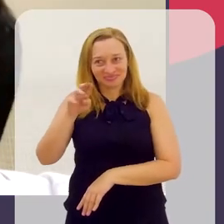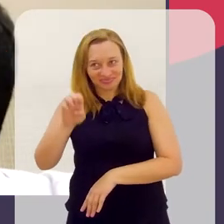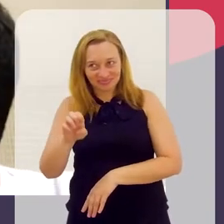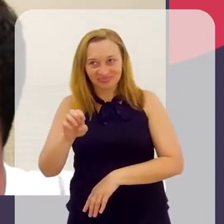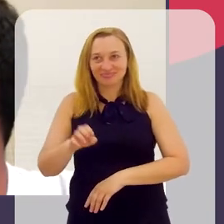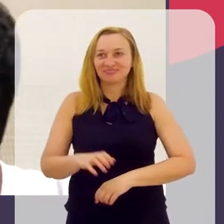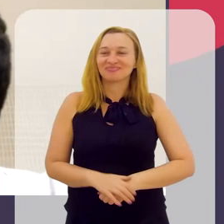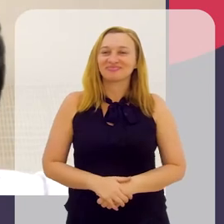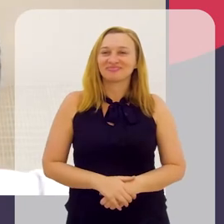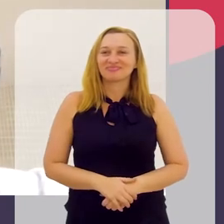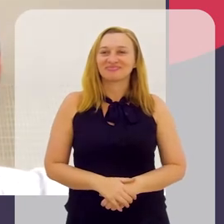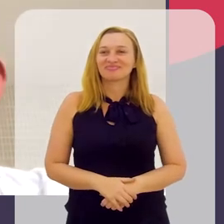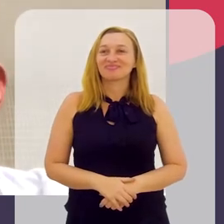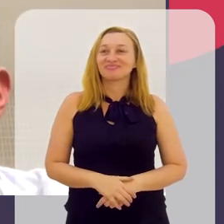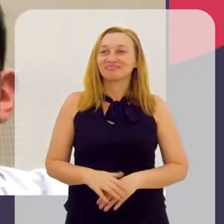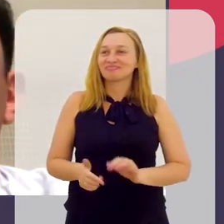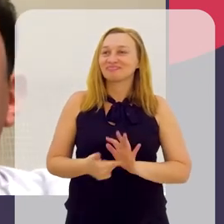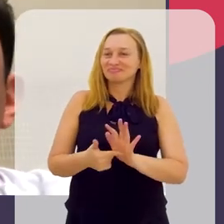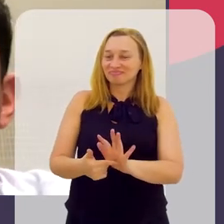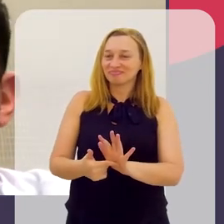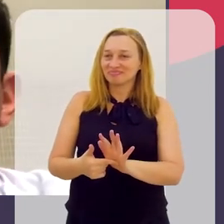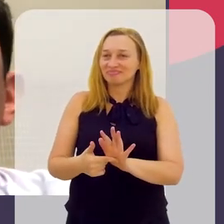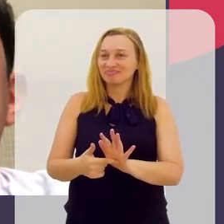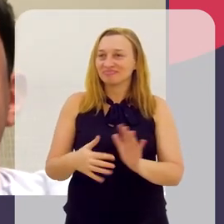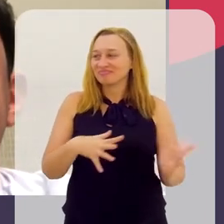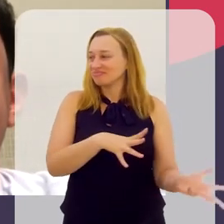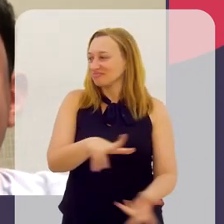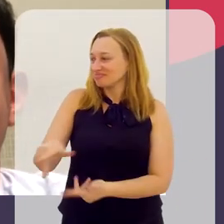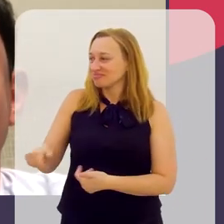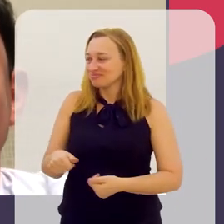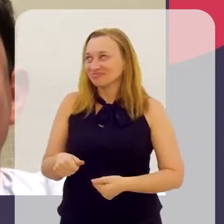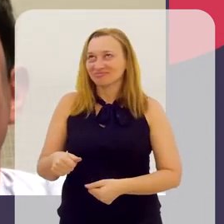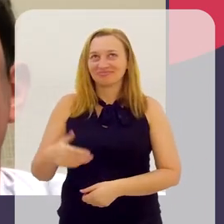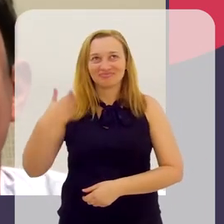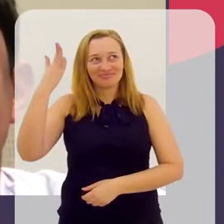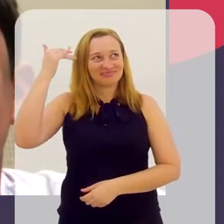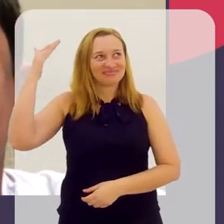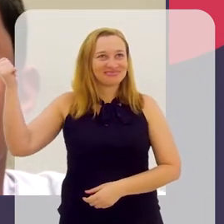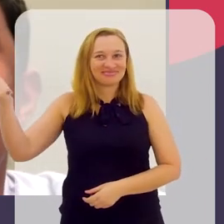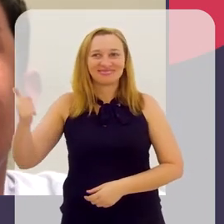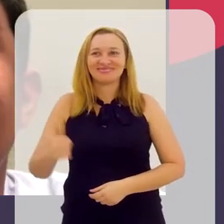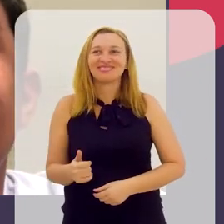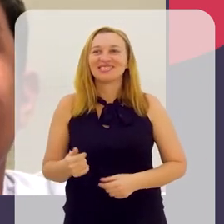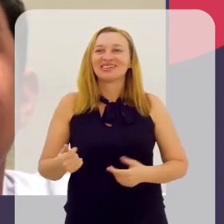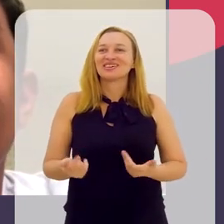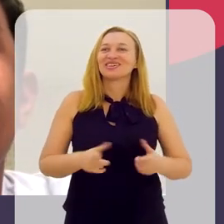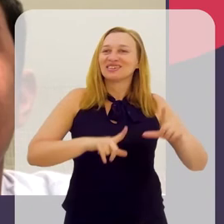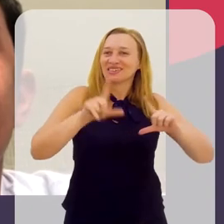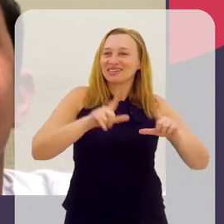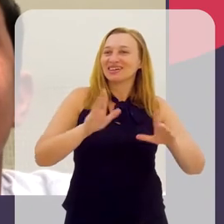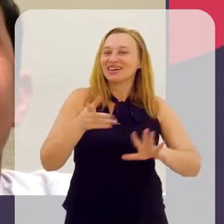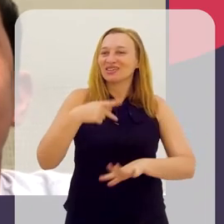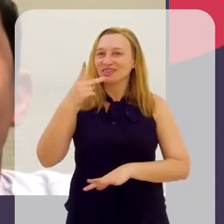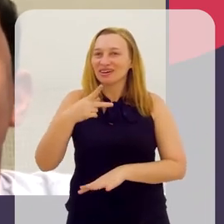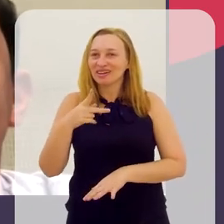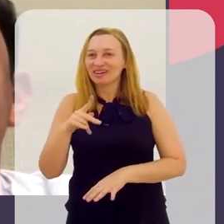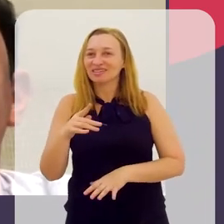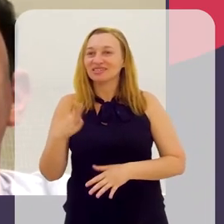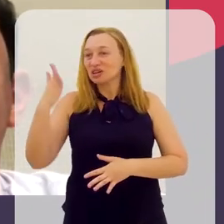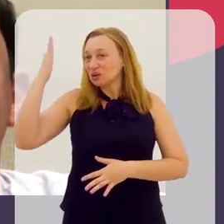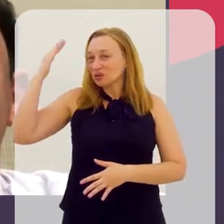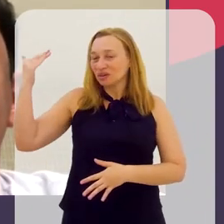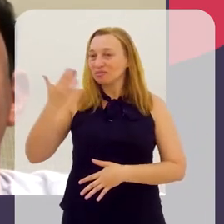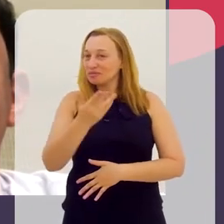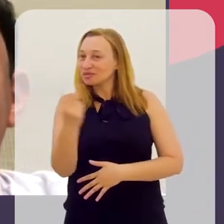aí, trazendo para o mundo, né? Esses talentos aí, como o próprio nome do programa já diz. Igor e Hugo, é